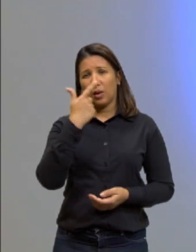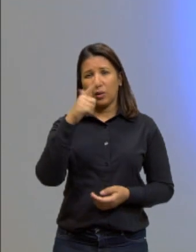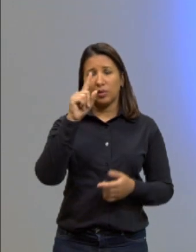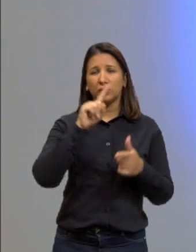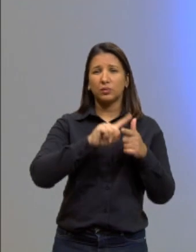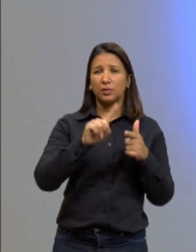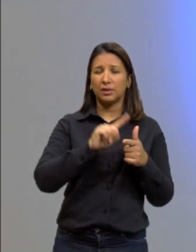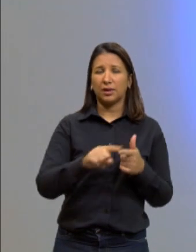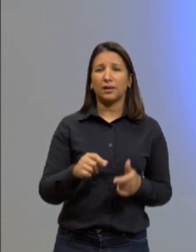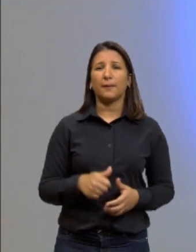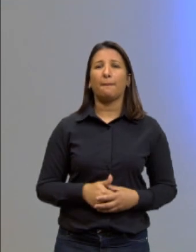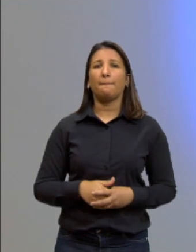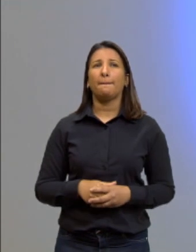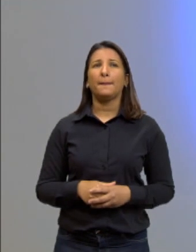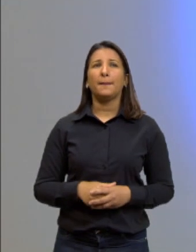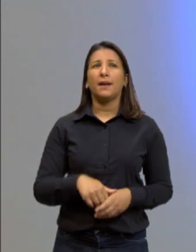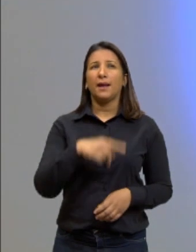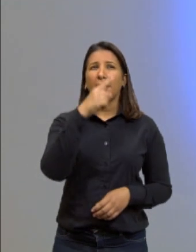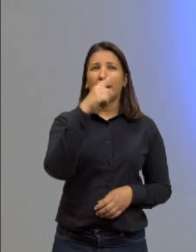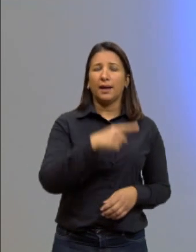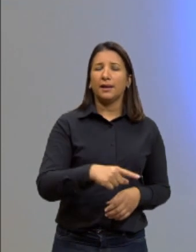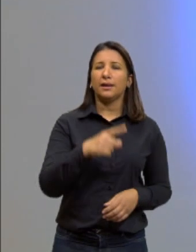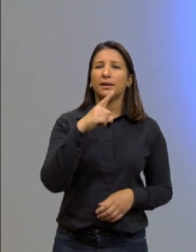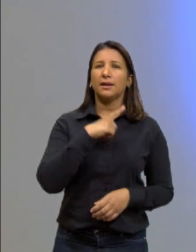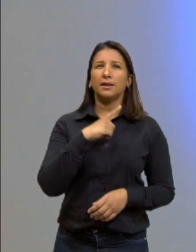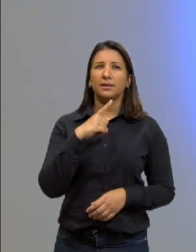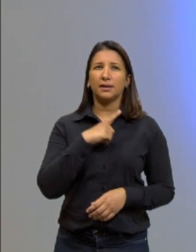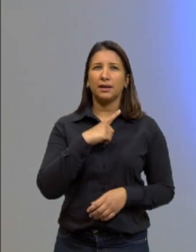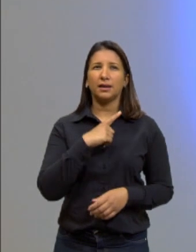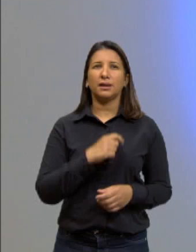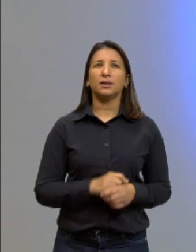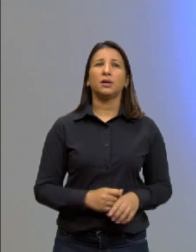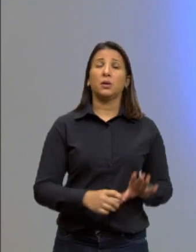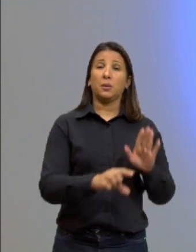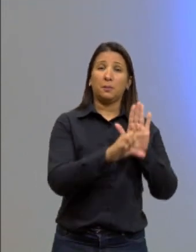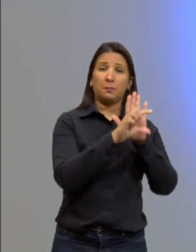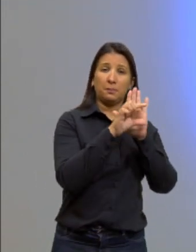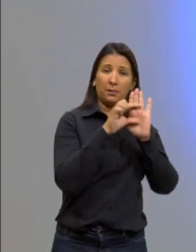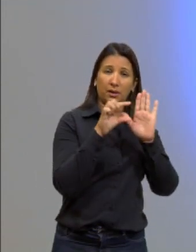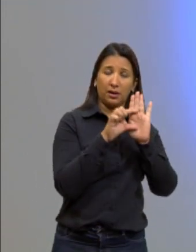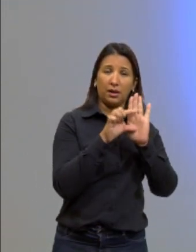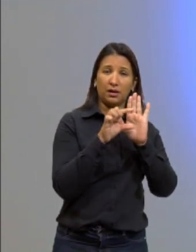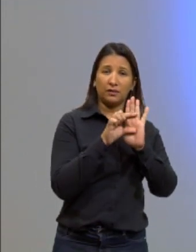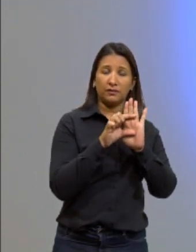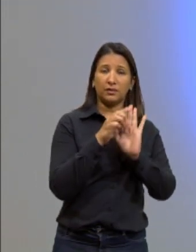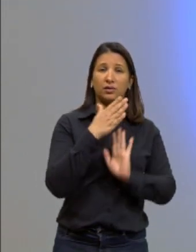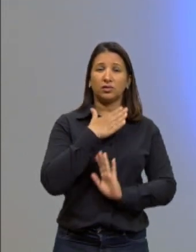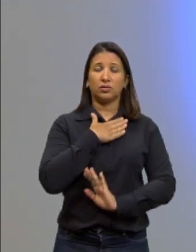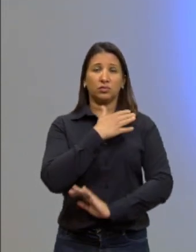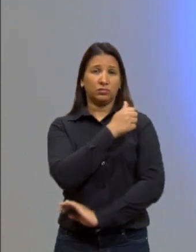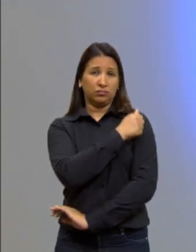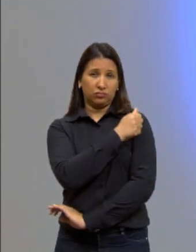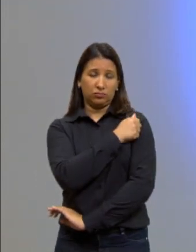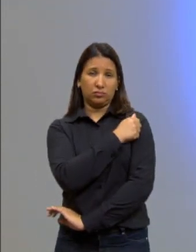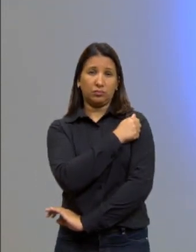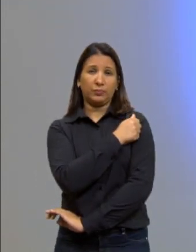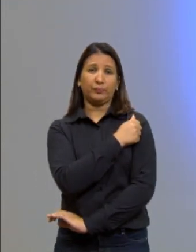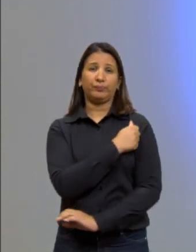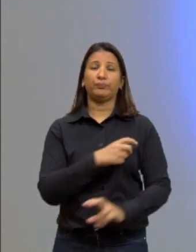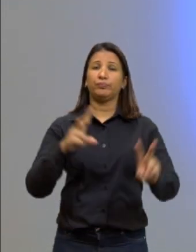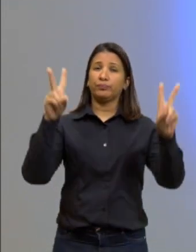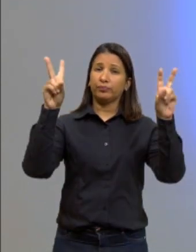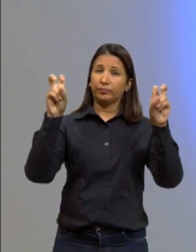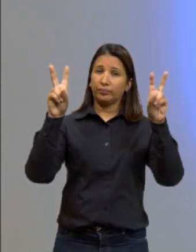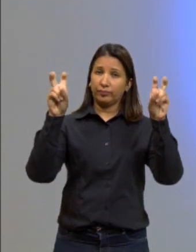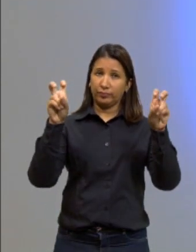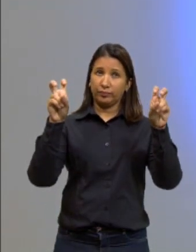problema aqui. Aqui a gente tem um parágrafo de um aluno meu, que o tema era